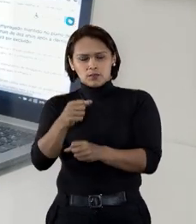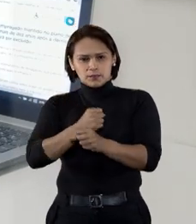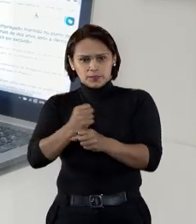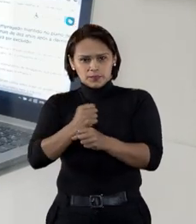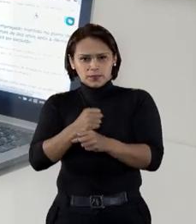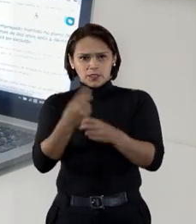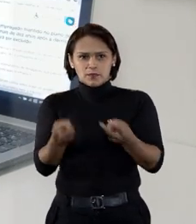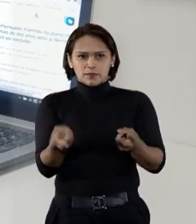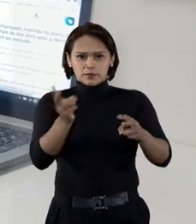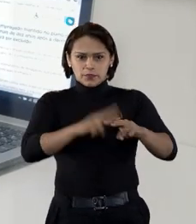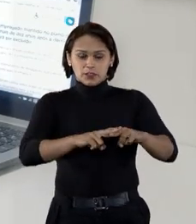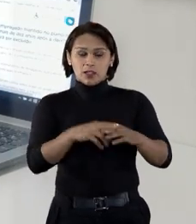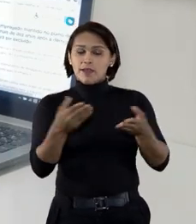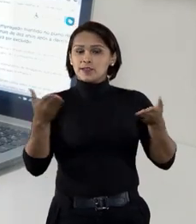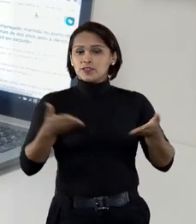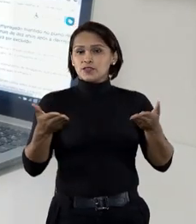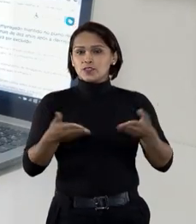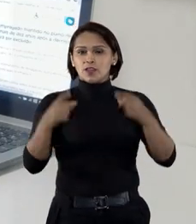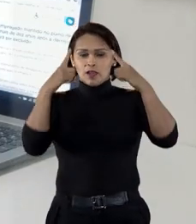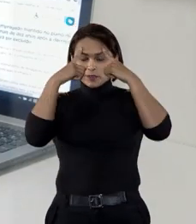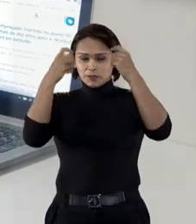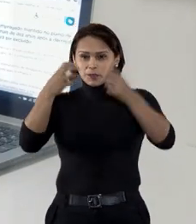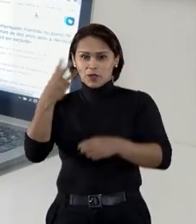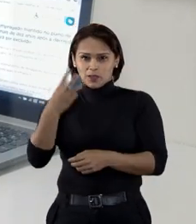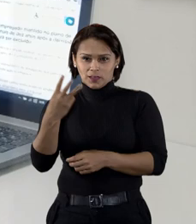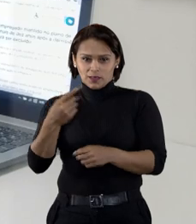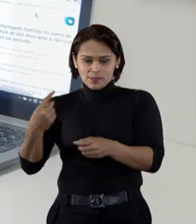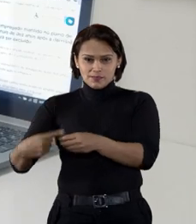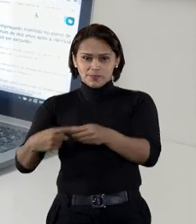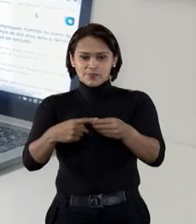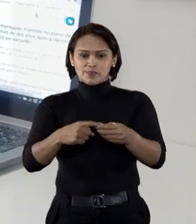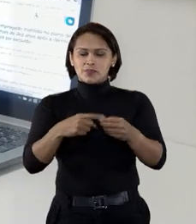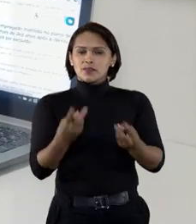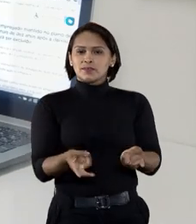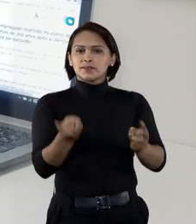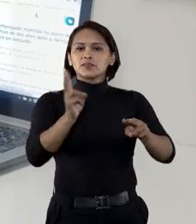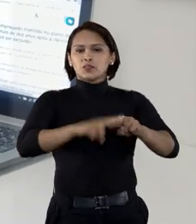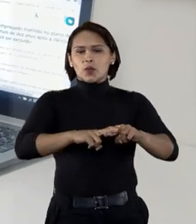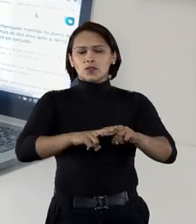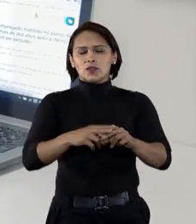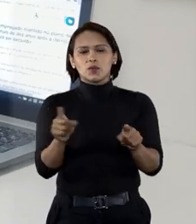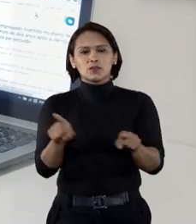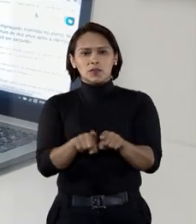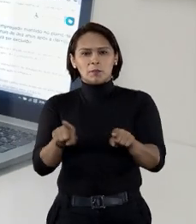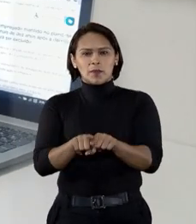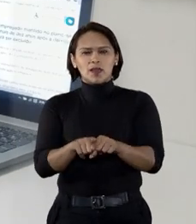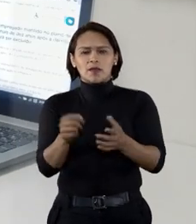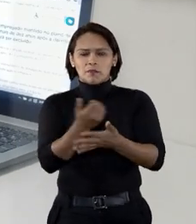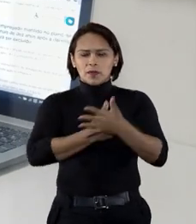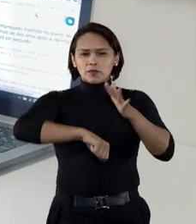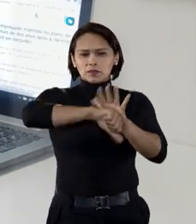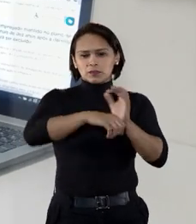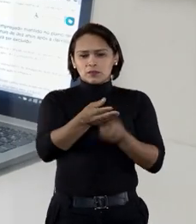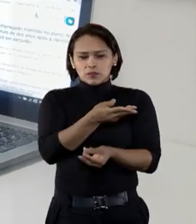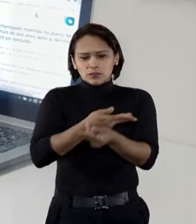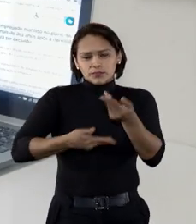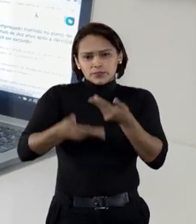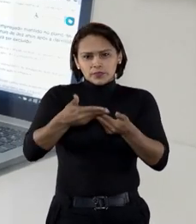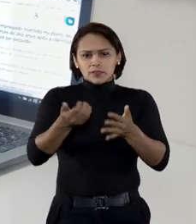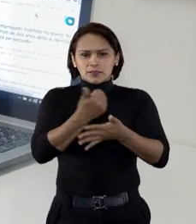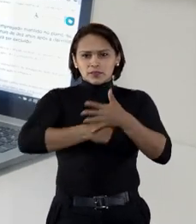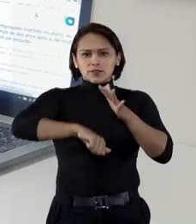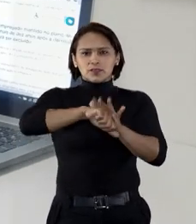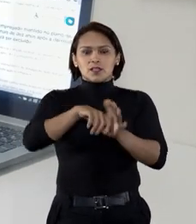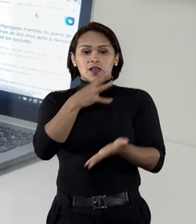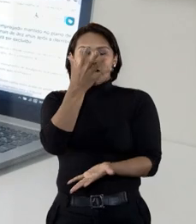em regime inicial fechado. Já o Tribunal Regional Federal da Terceira Região condenou André do Rep também pelo crime de associação